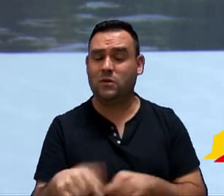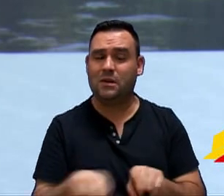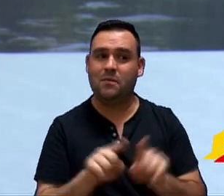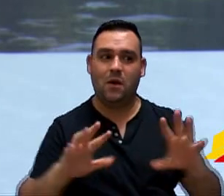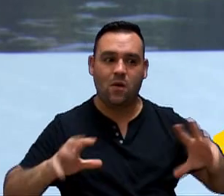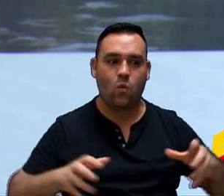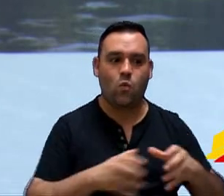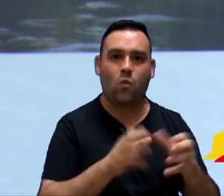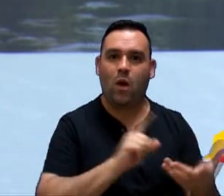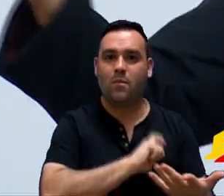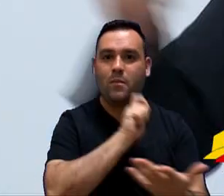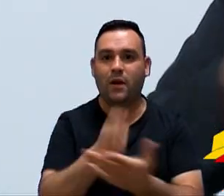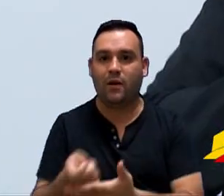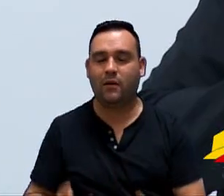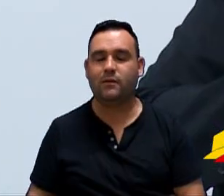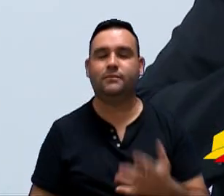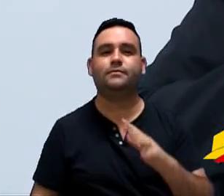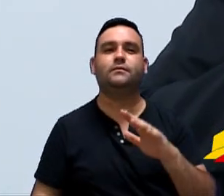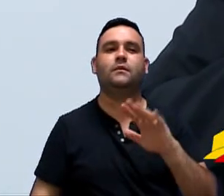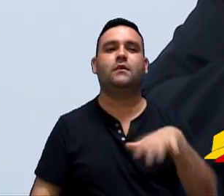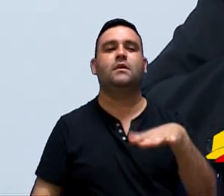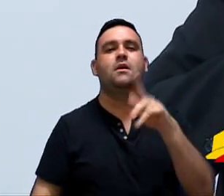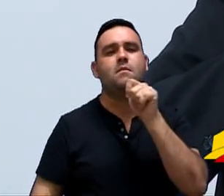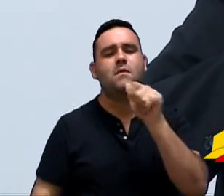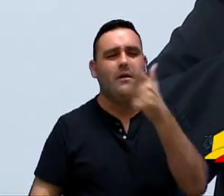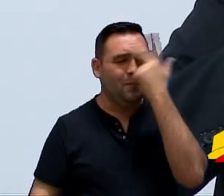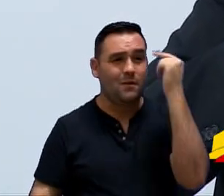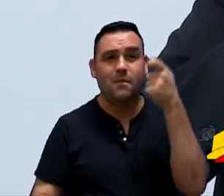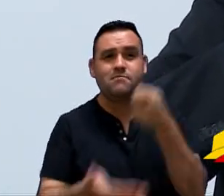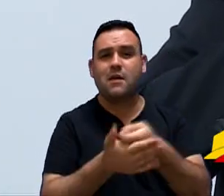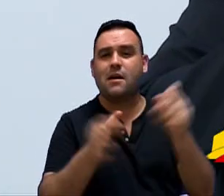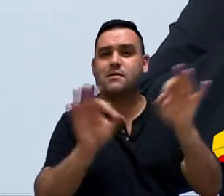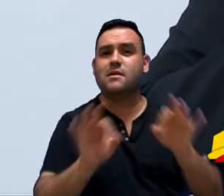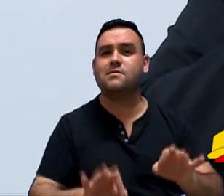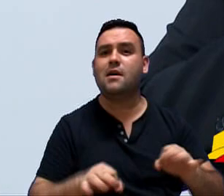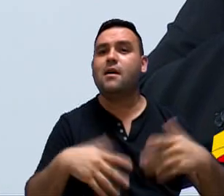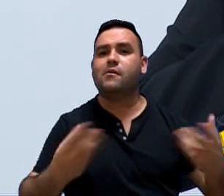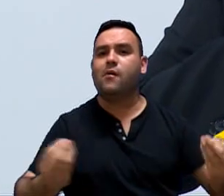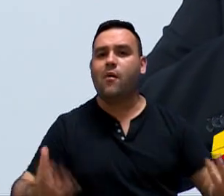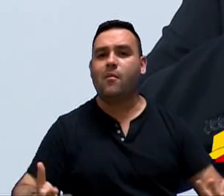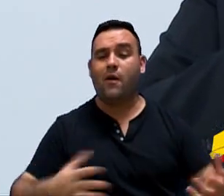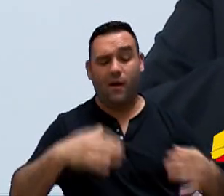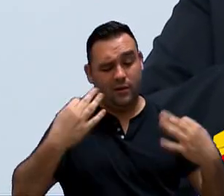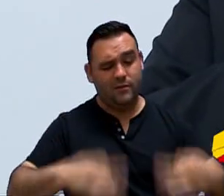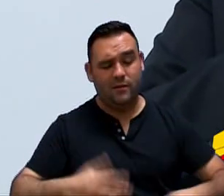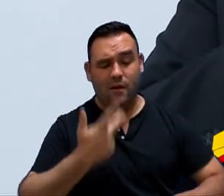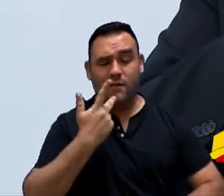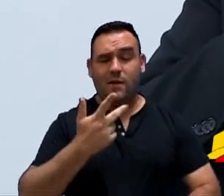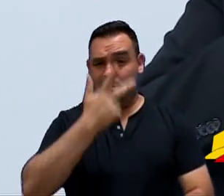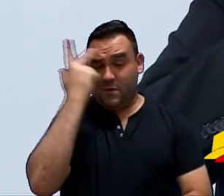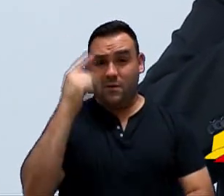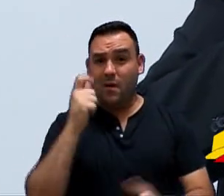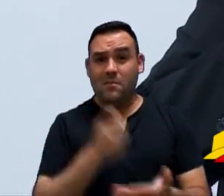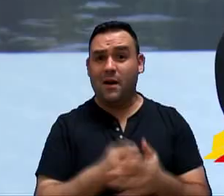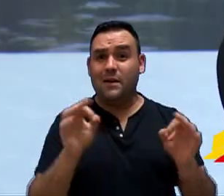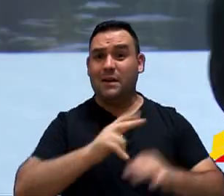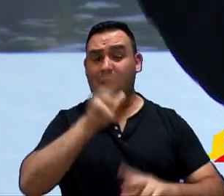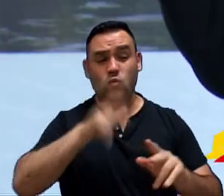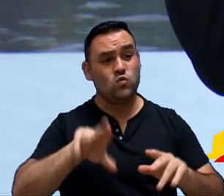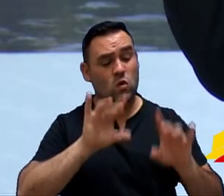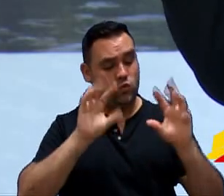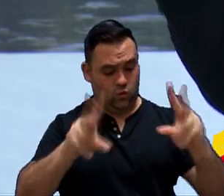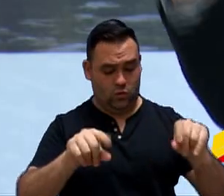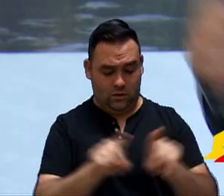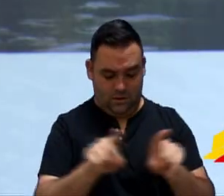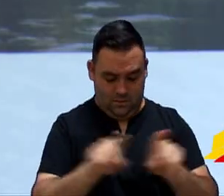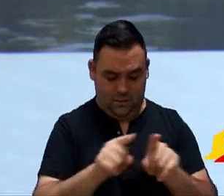um conjunto que vai pagar. Tonão Júnior, ninguém paga daí. Daí ninguém paga, exatamente, ninguém paga. E todo mundo consome que nem fosse